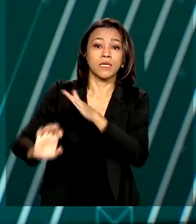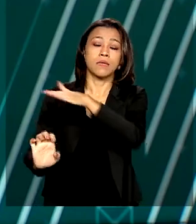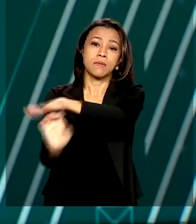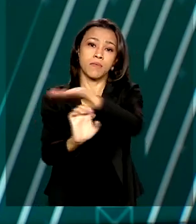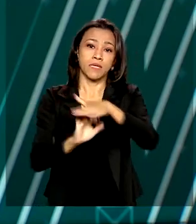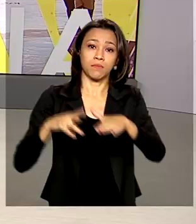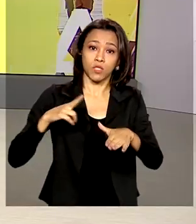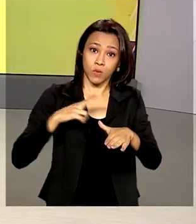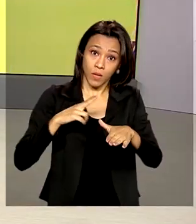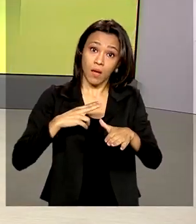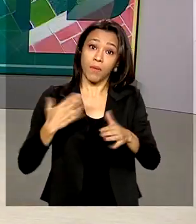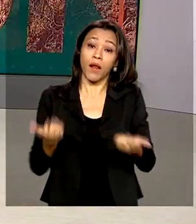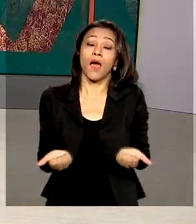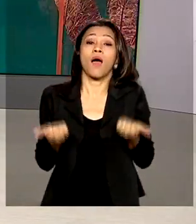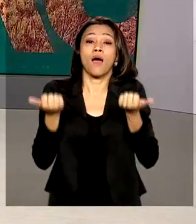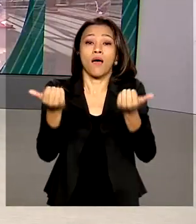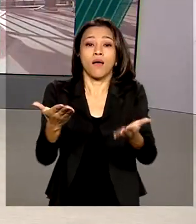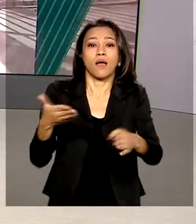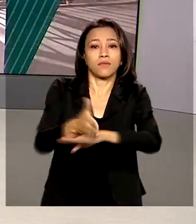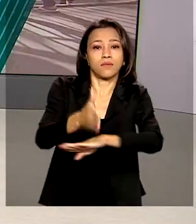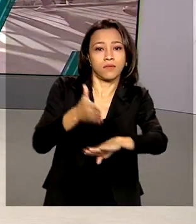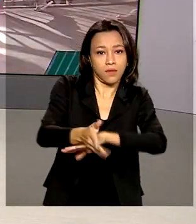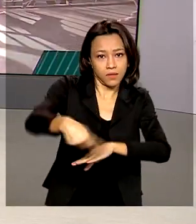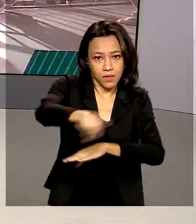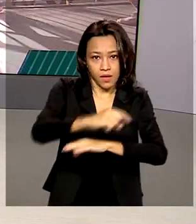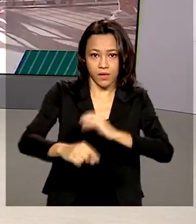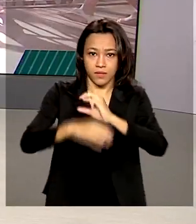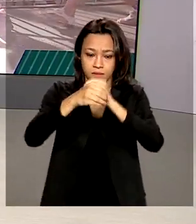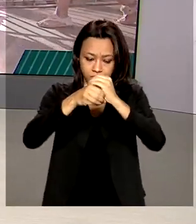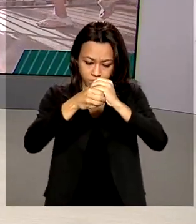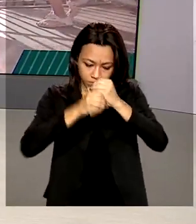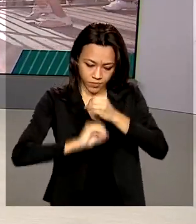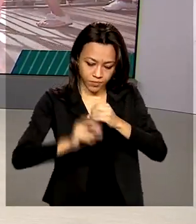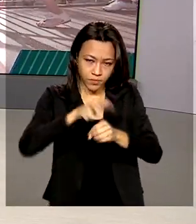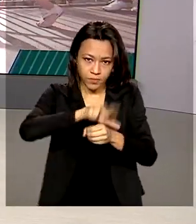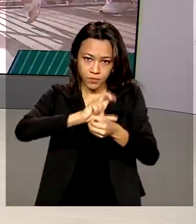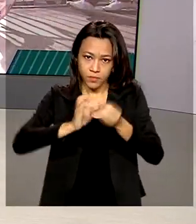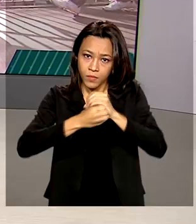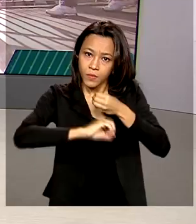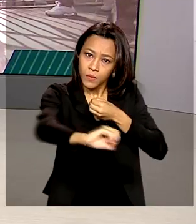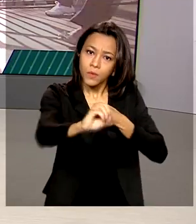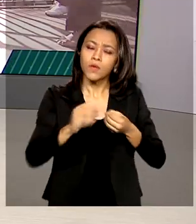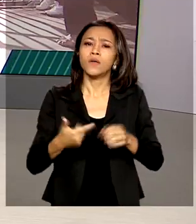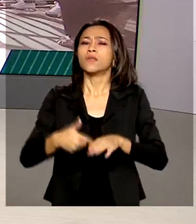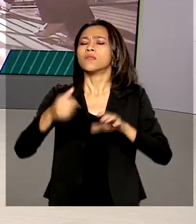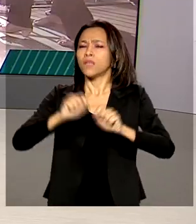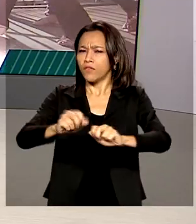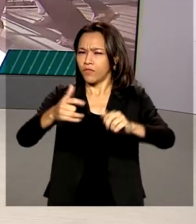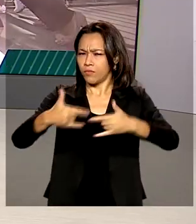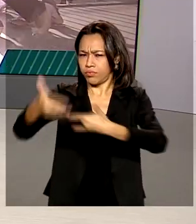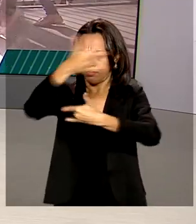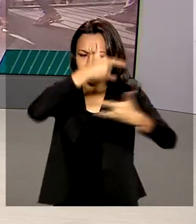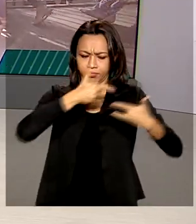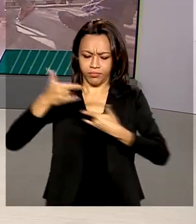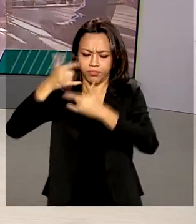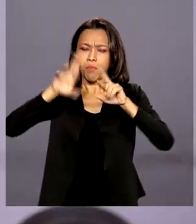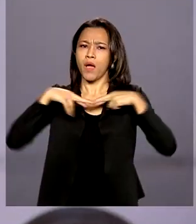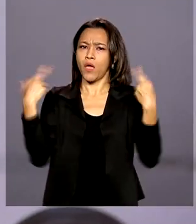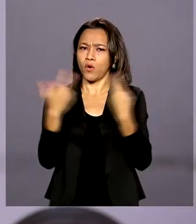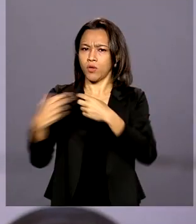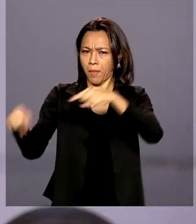esse serviço. Uma audiência pública virtual reuniu governo, parlamentares e sociedade para debater o assunto.